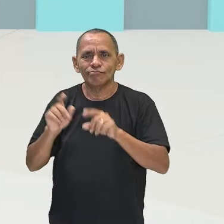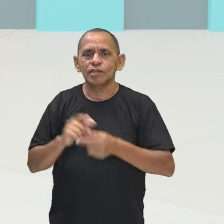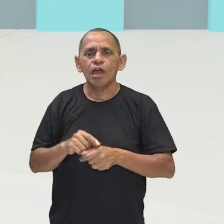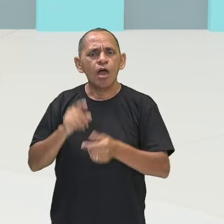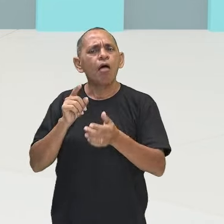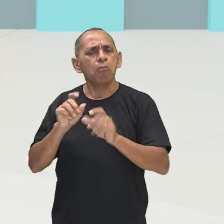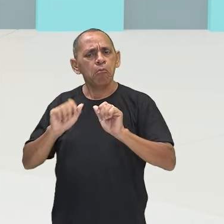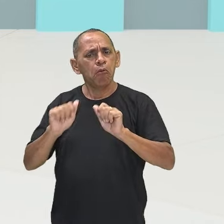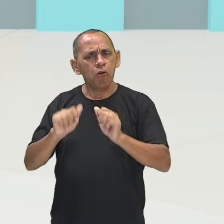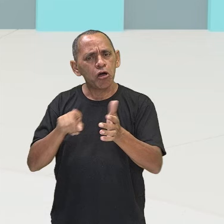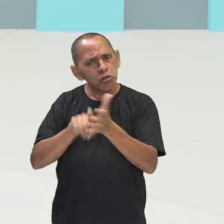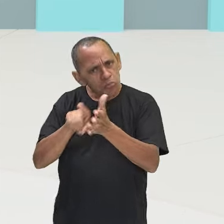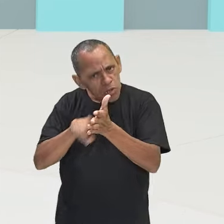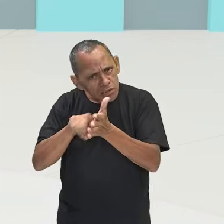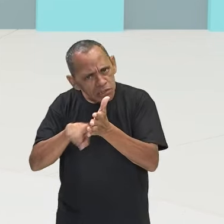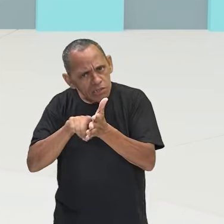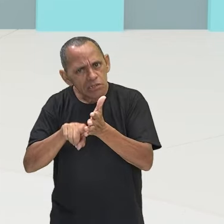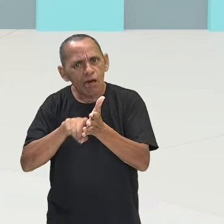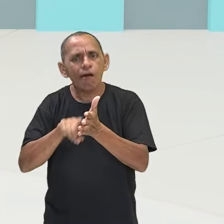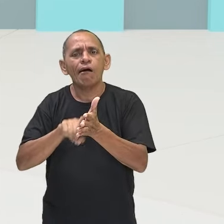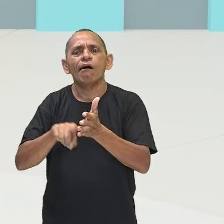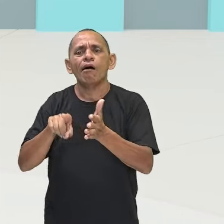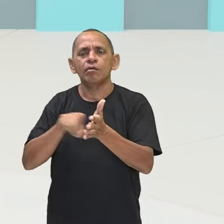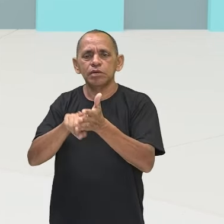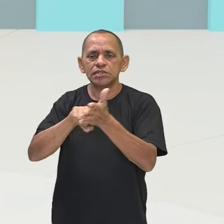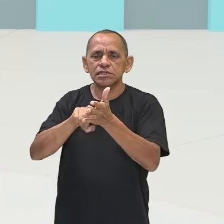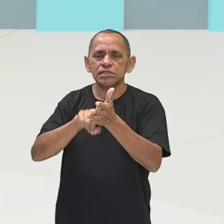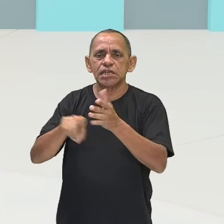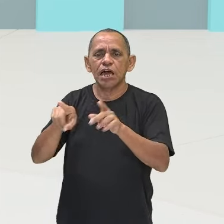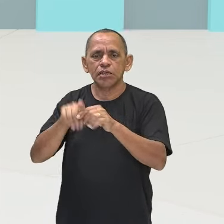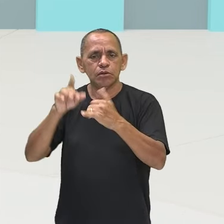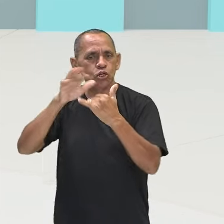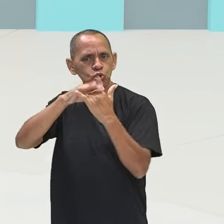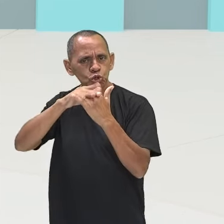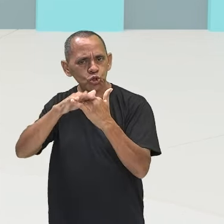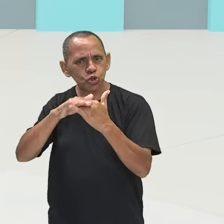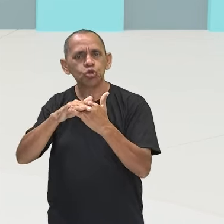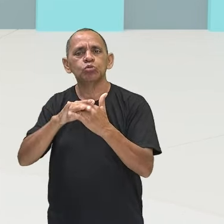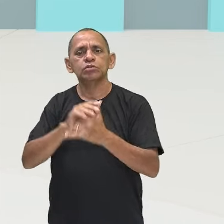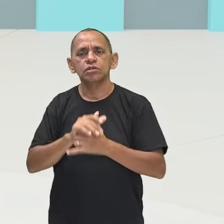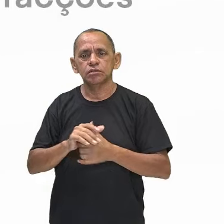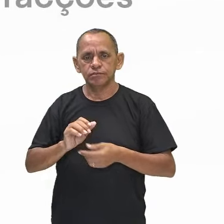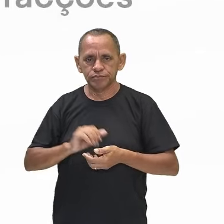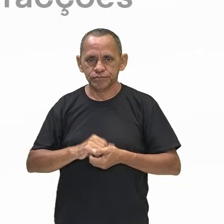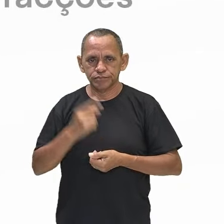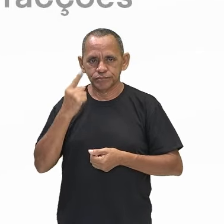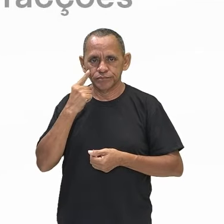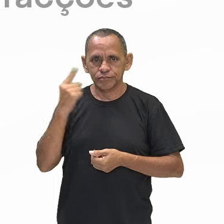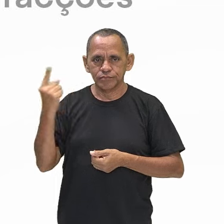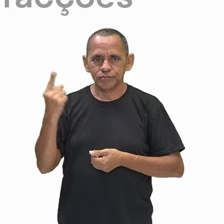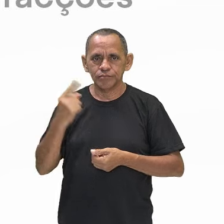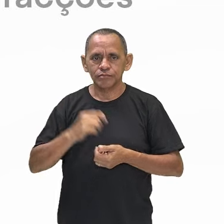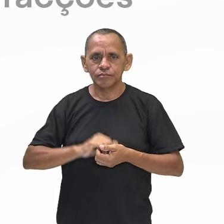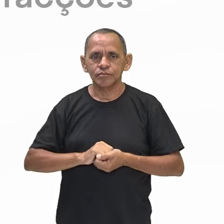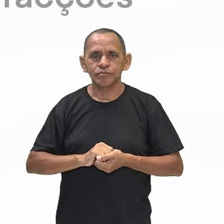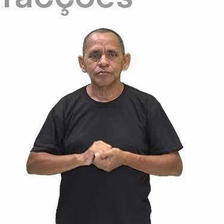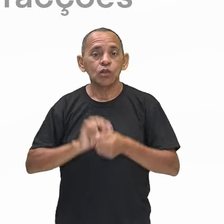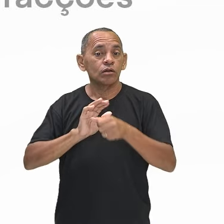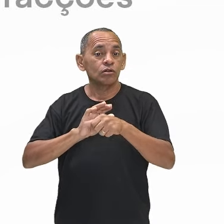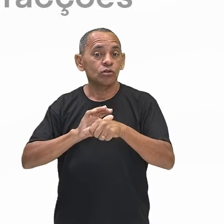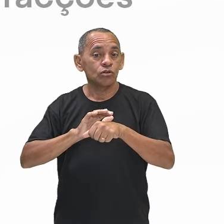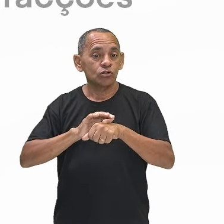streamings ou até mesmo no YouTube ver esse encontro. O nome do filme é esse daqui, Noites